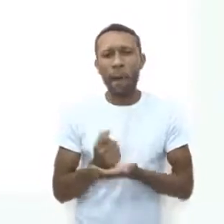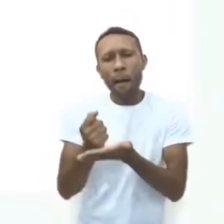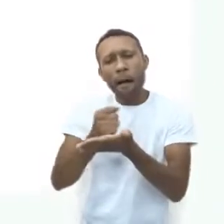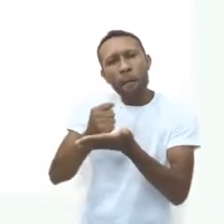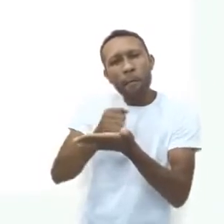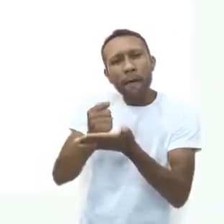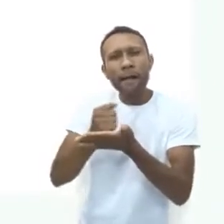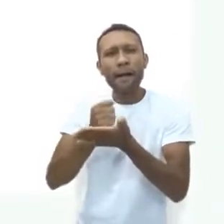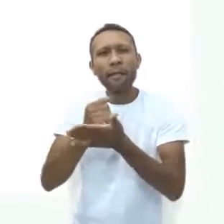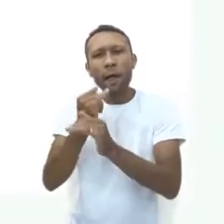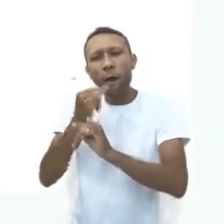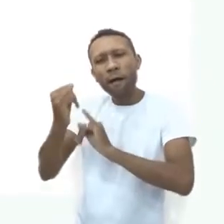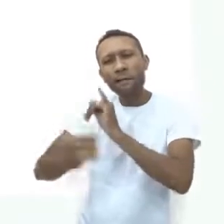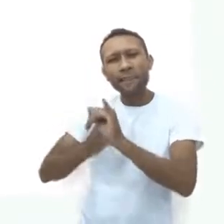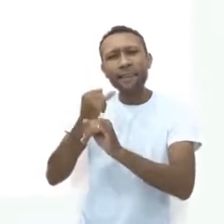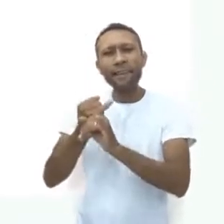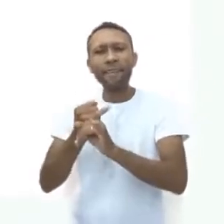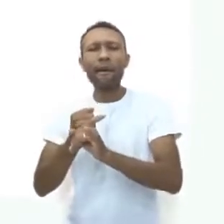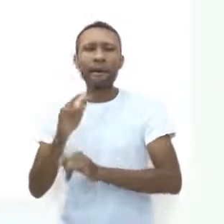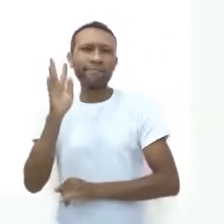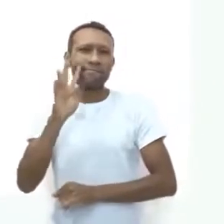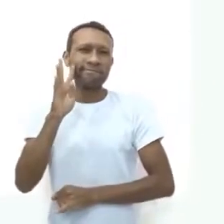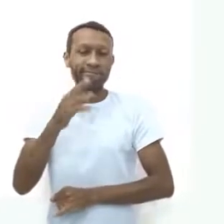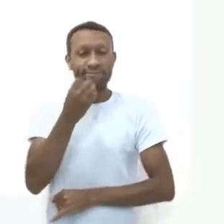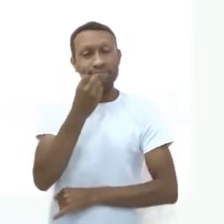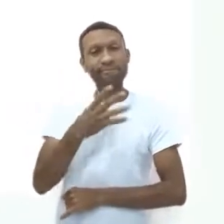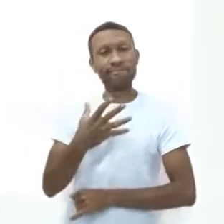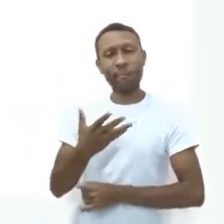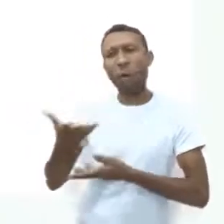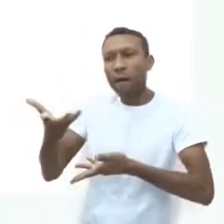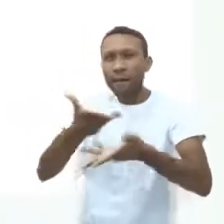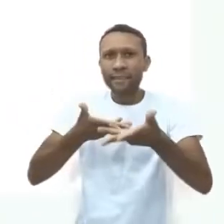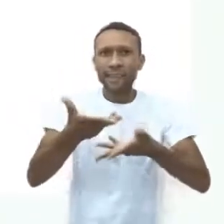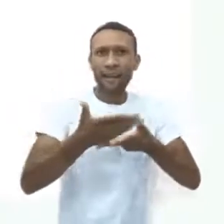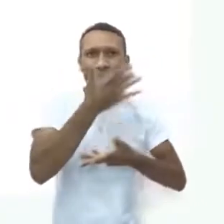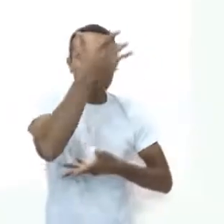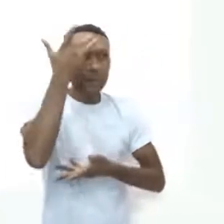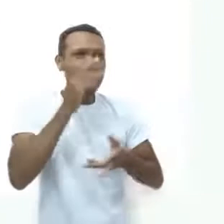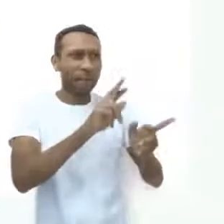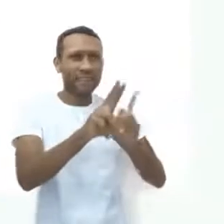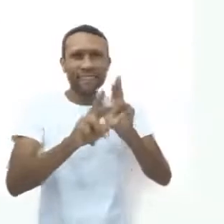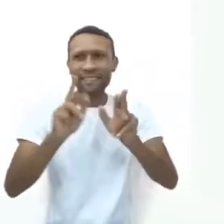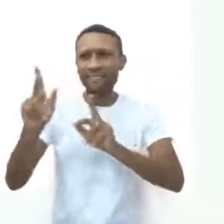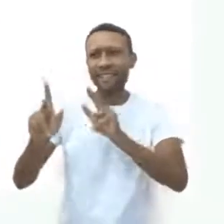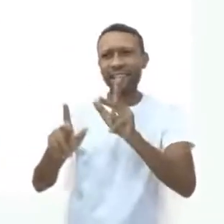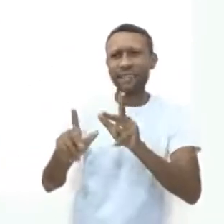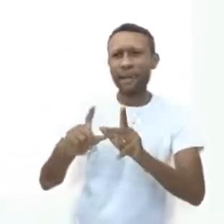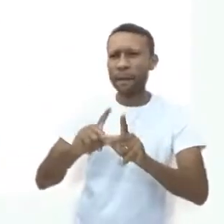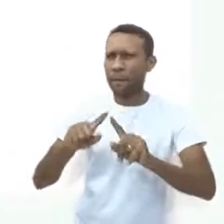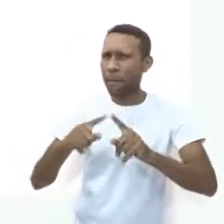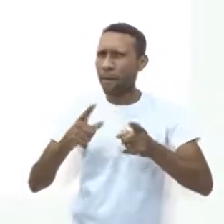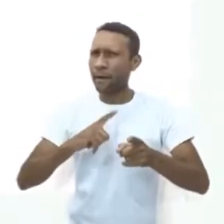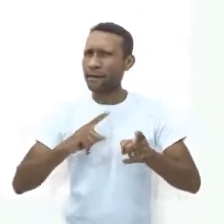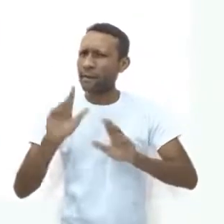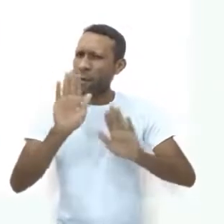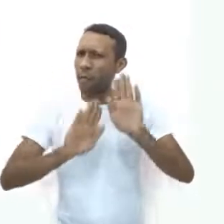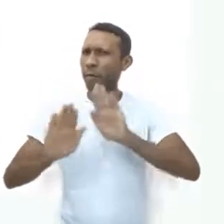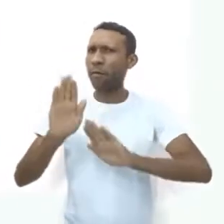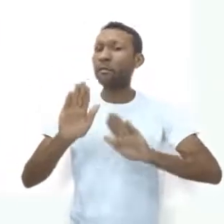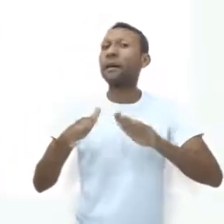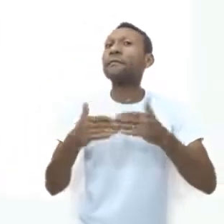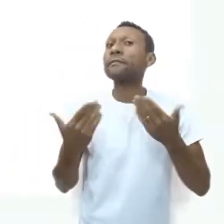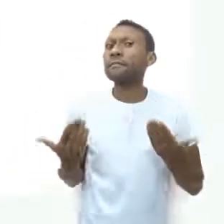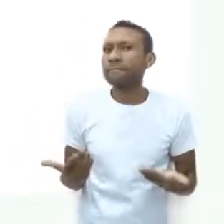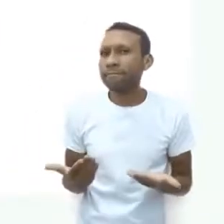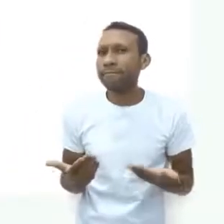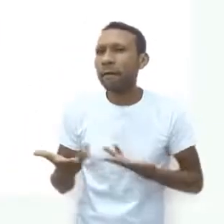são uma boa forma de se distrair e até mesmo de interagir com pessoas diferentes. Que tipo de cuidados é preciso tomar